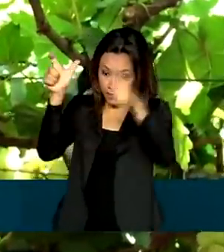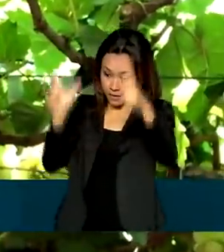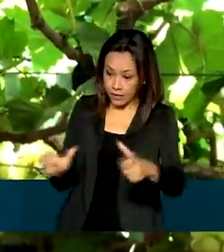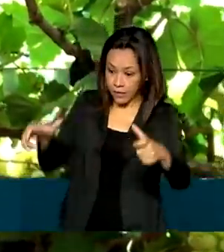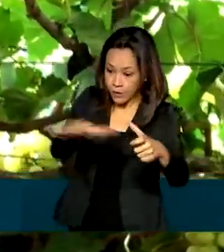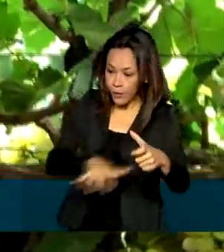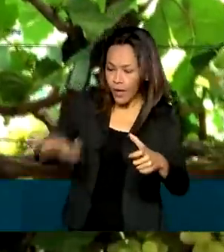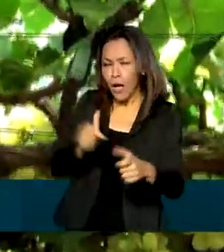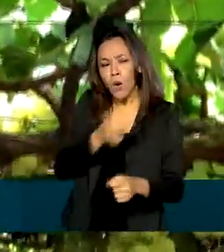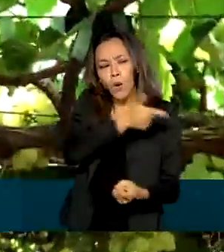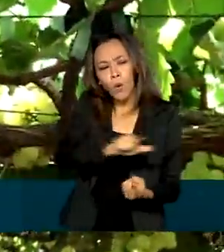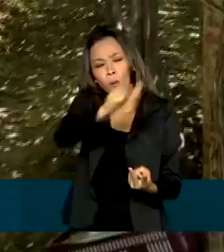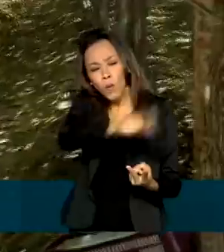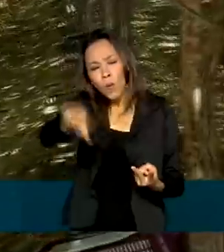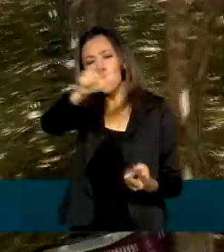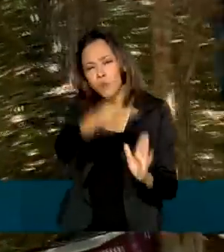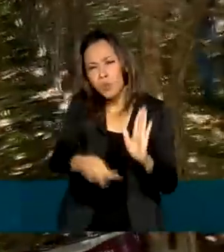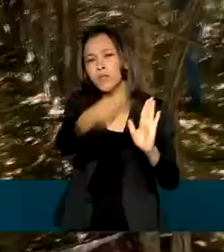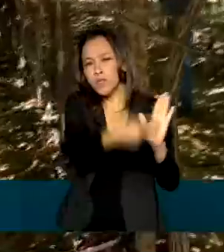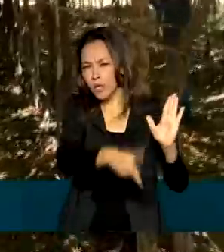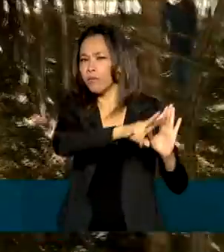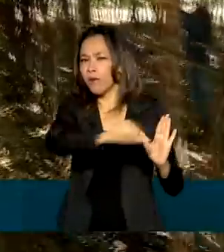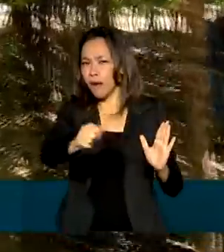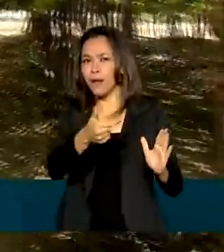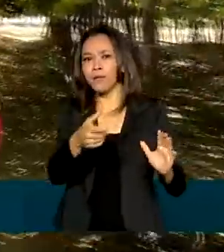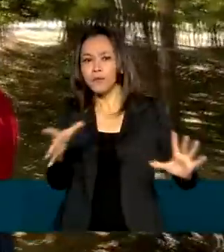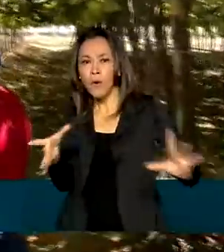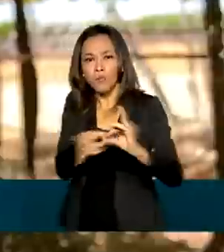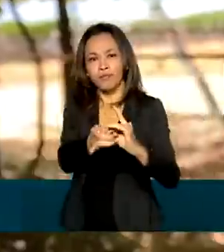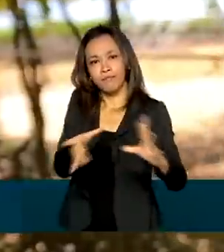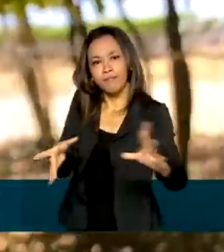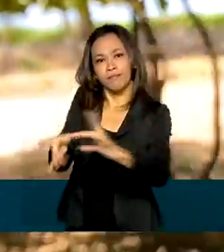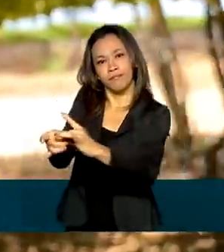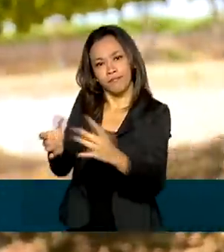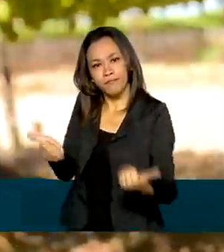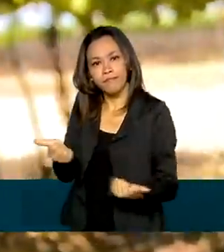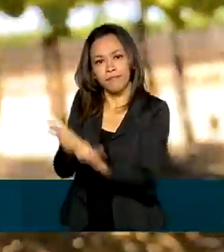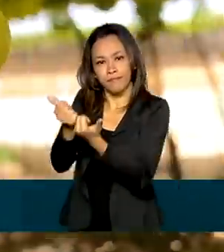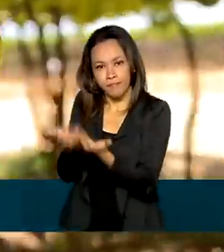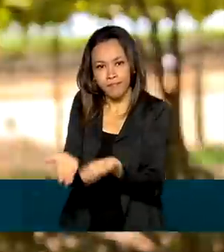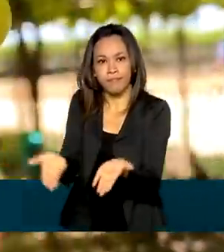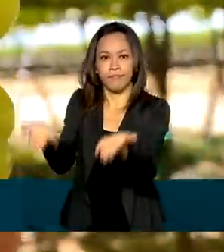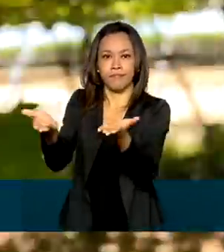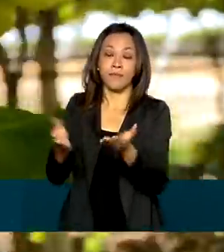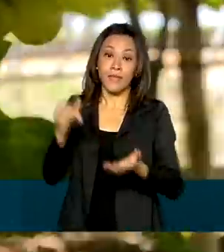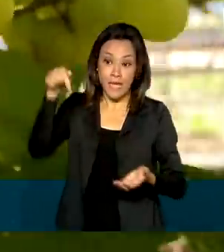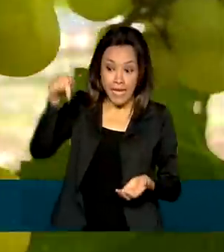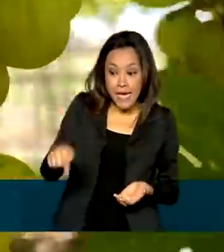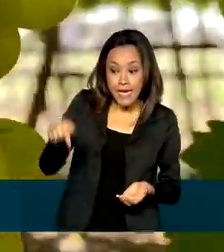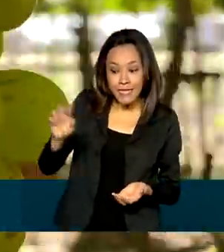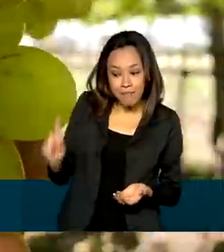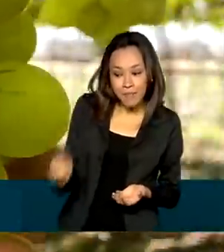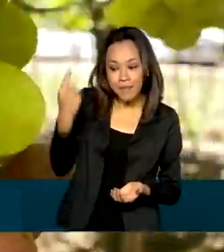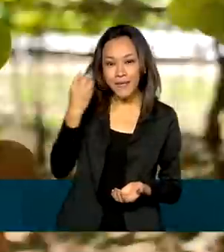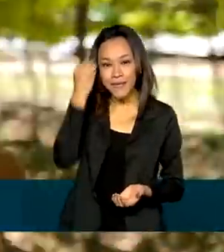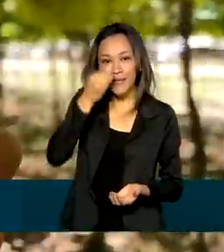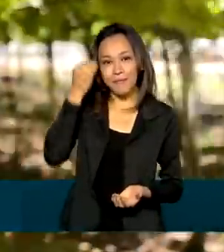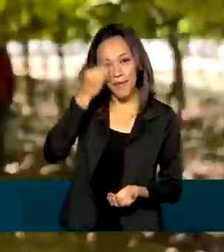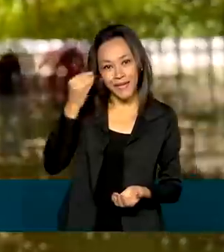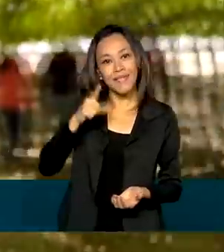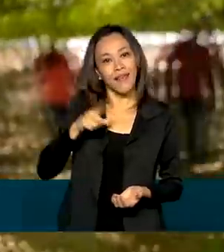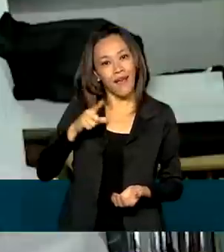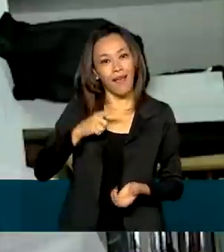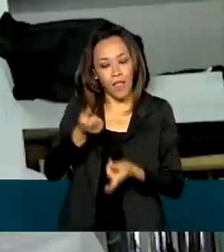outros projetos serão desenvolvidos em uma rede de colaboração, inclusive este projeto piloto que envolve o